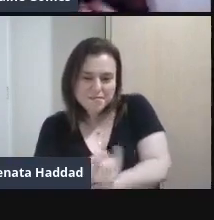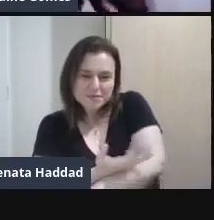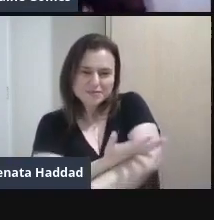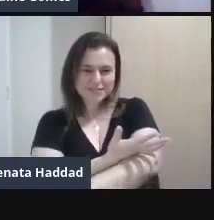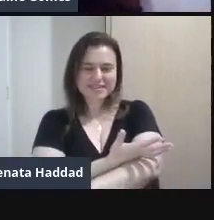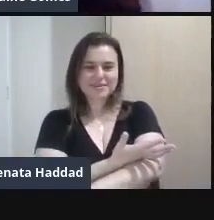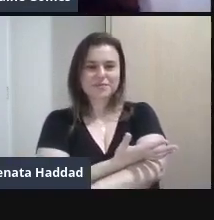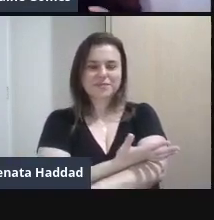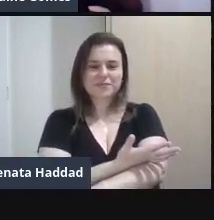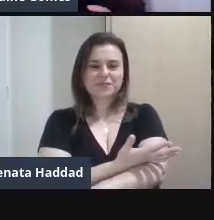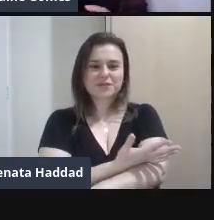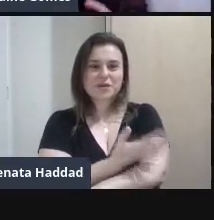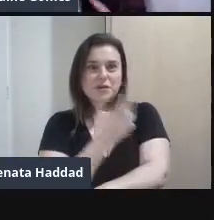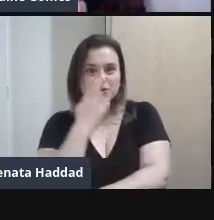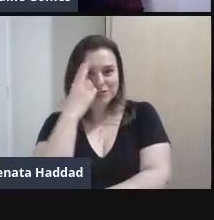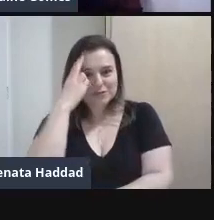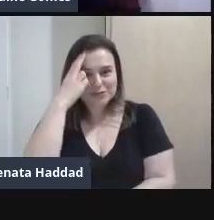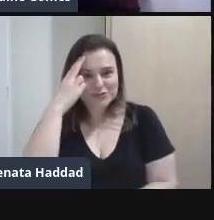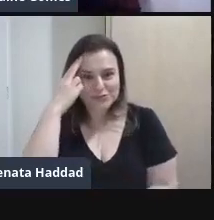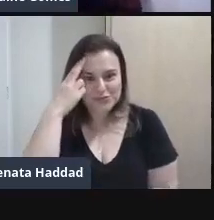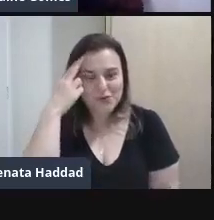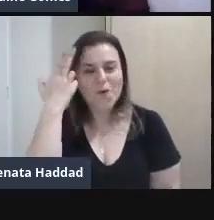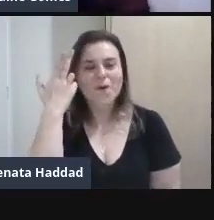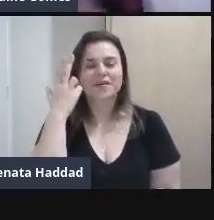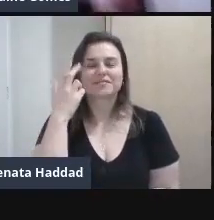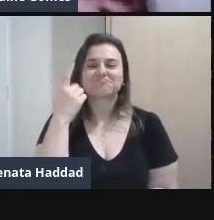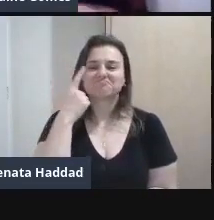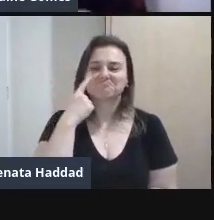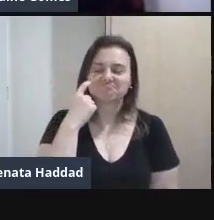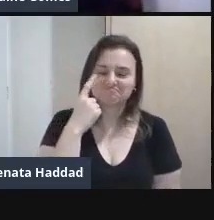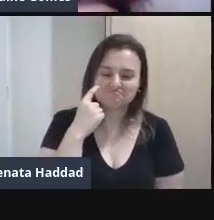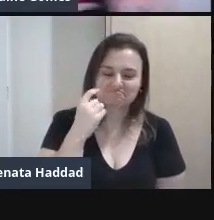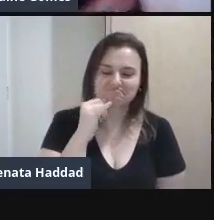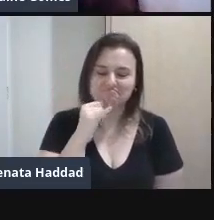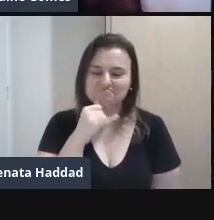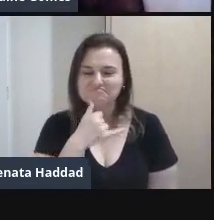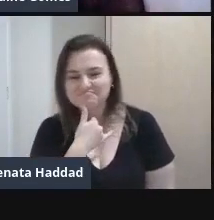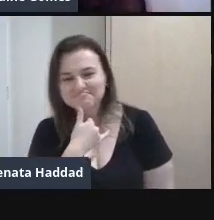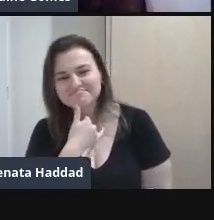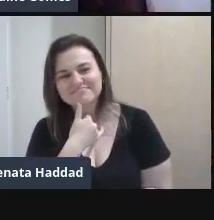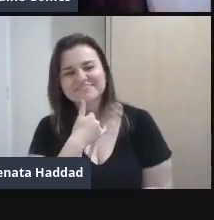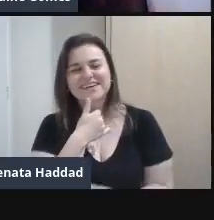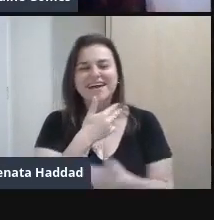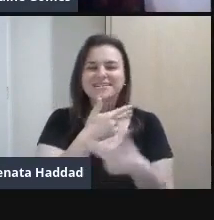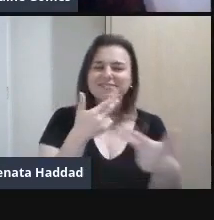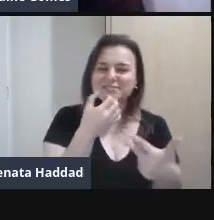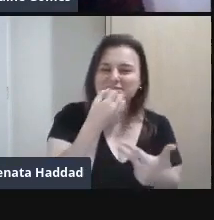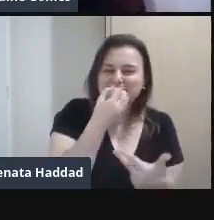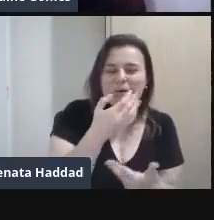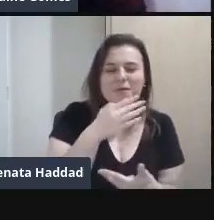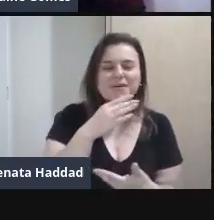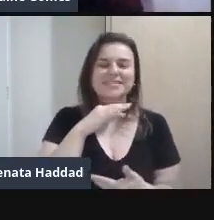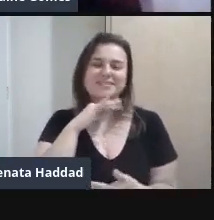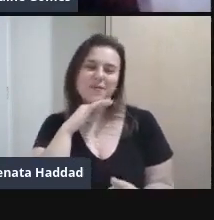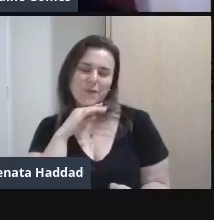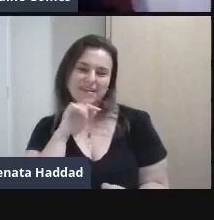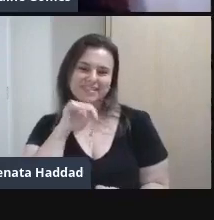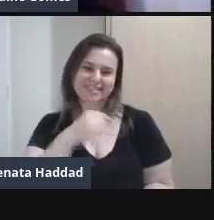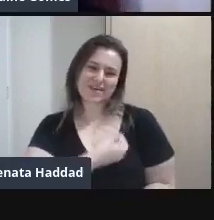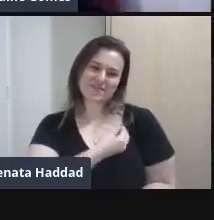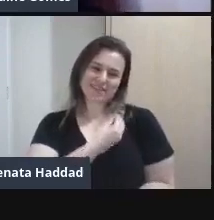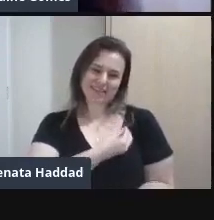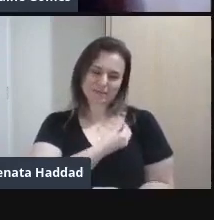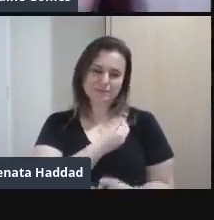nossos sonhos As nossas tristezas As delícias E os dessabores Da vida Então a Frida Kahlo